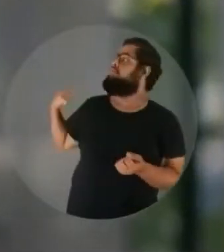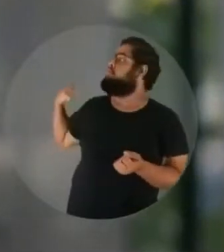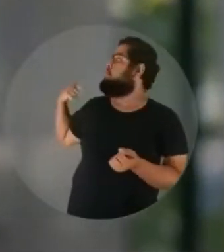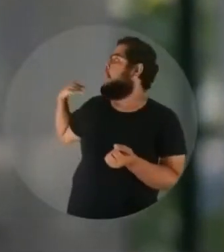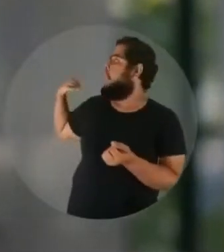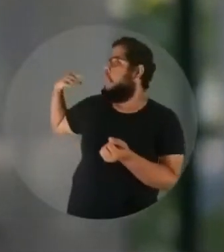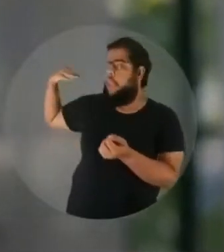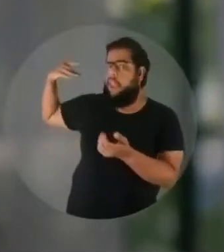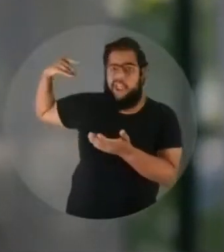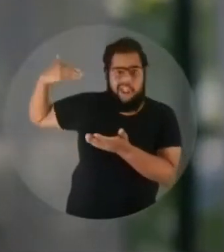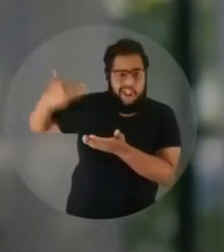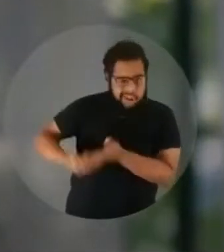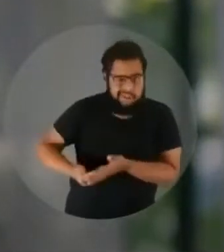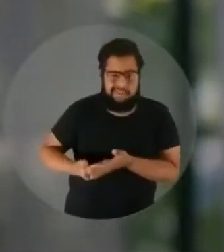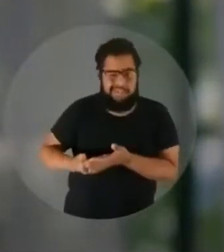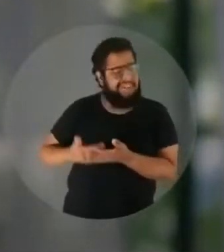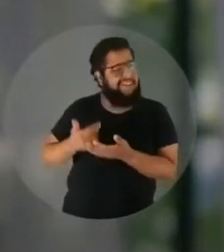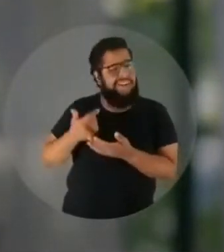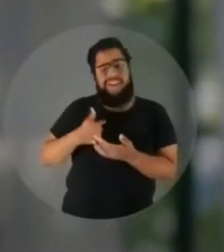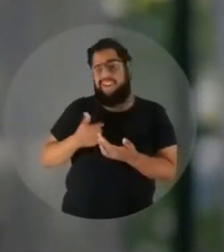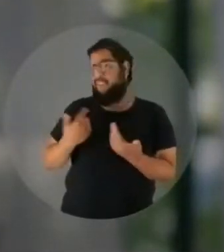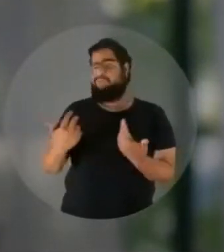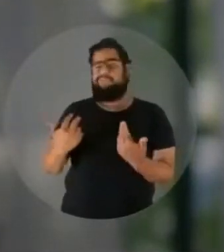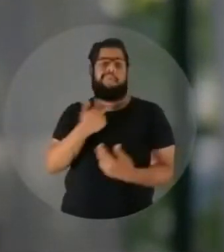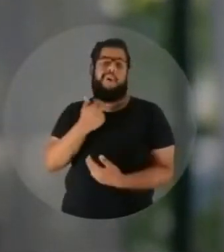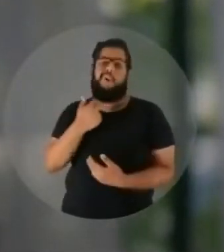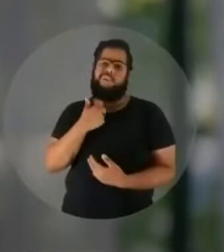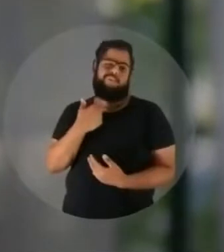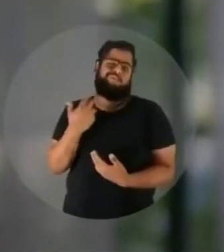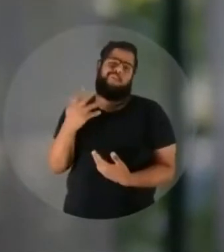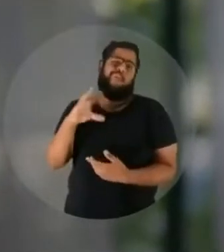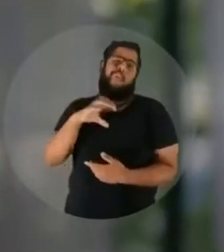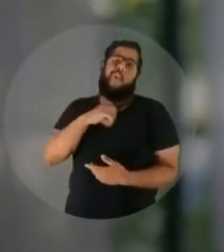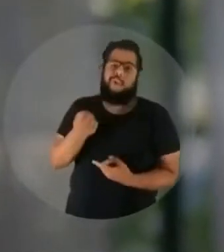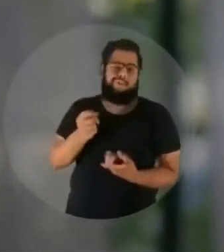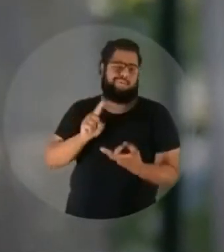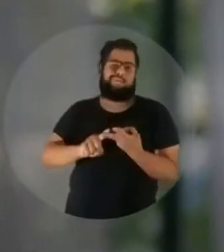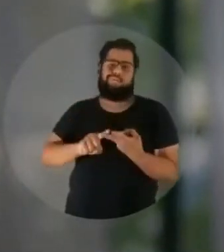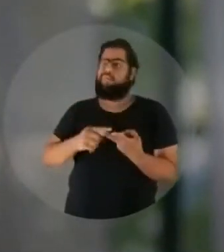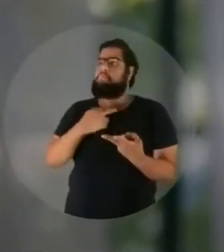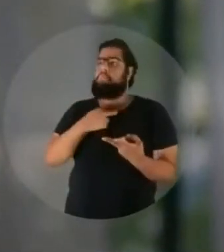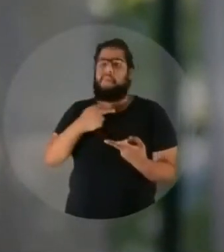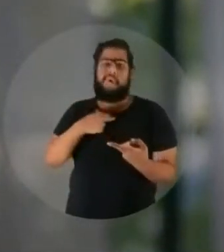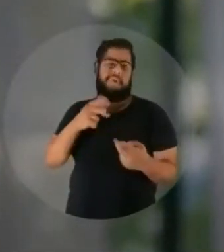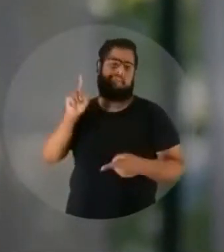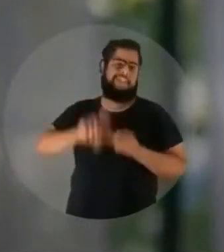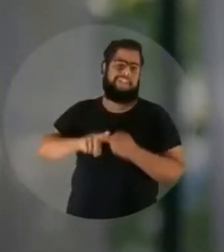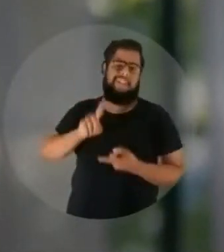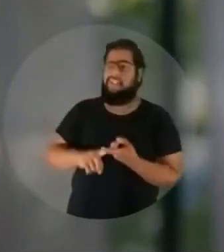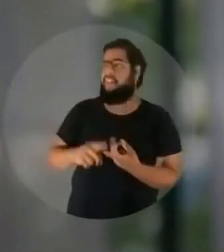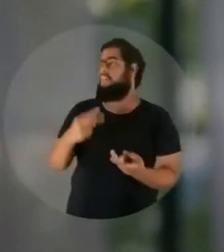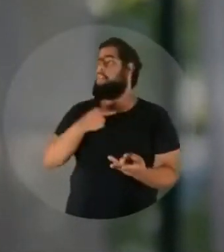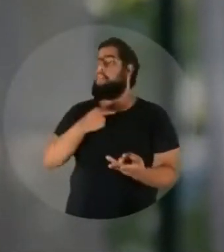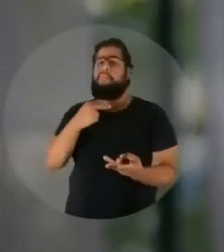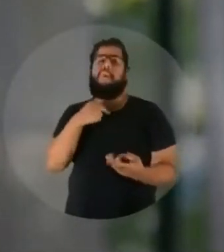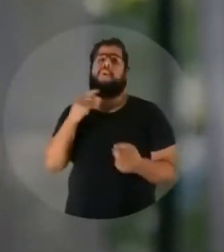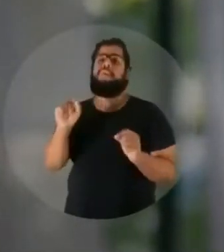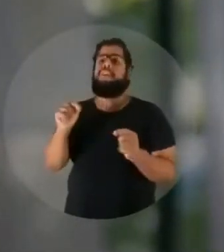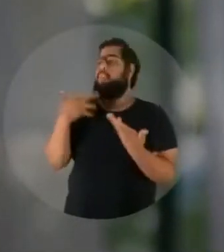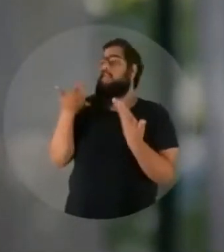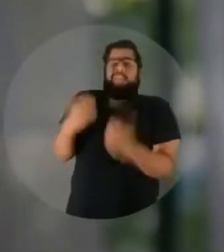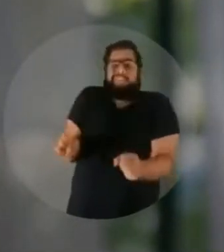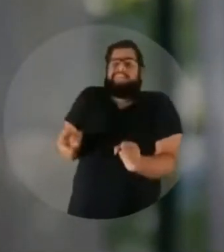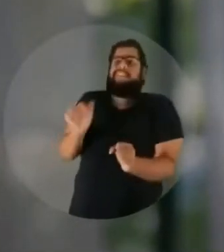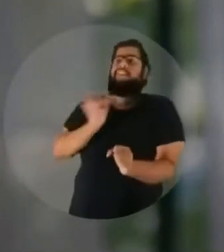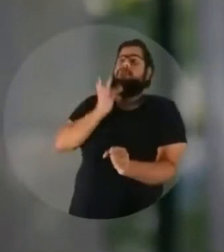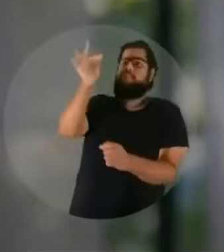vivi tudo que um poderia viver na vida. Eu não tenho espaço para ódio. Eu não tenho espaço para vingança. Eu não tenho